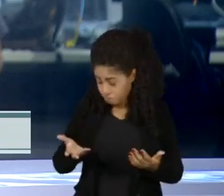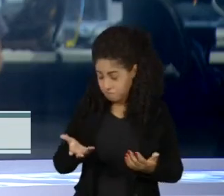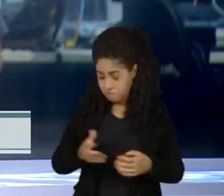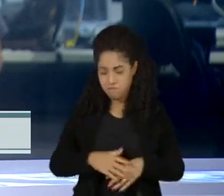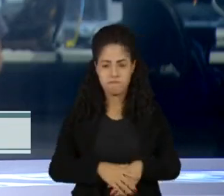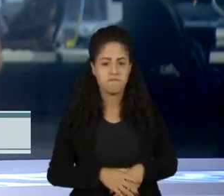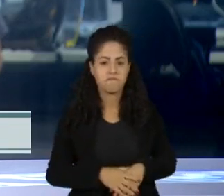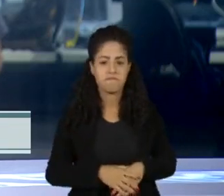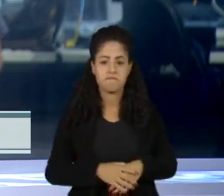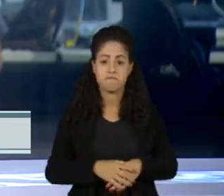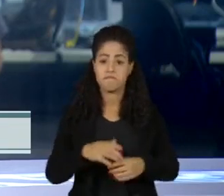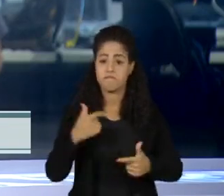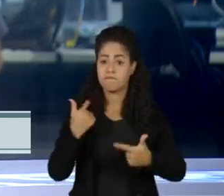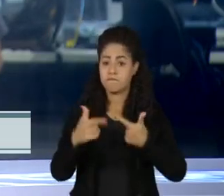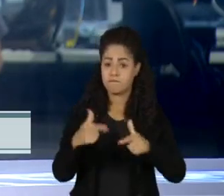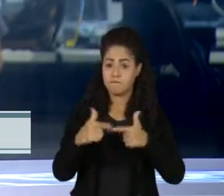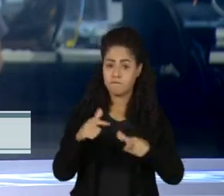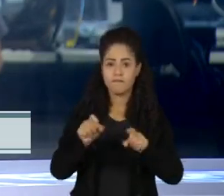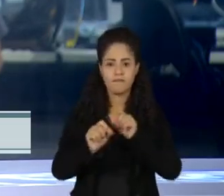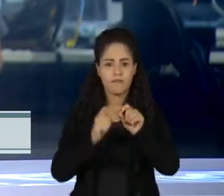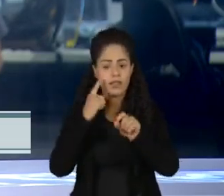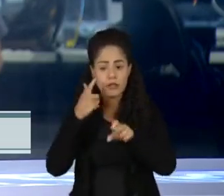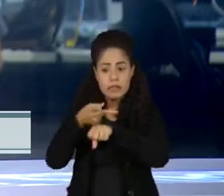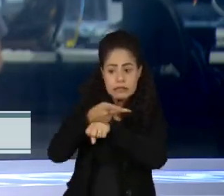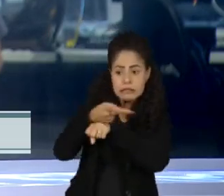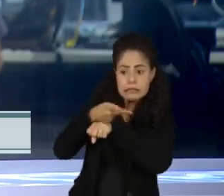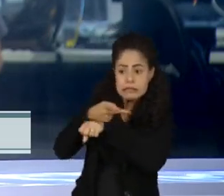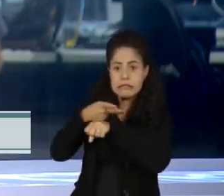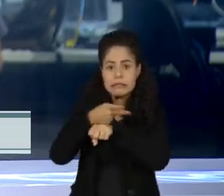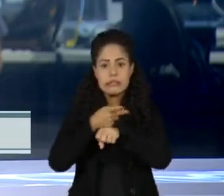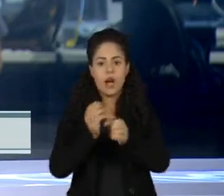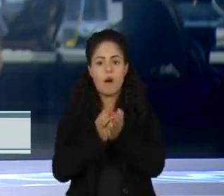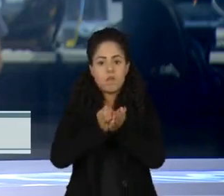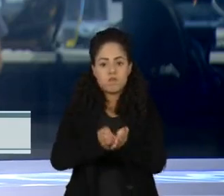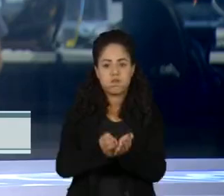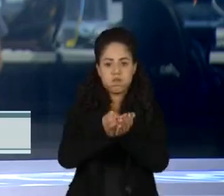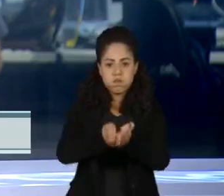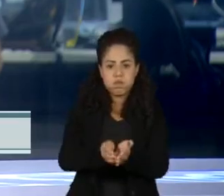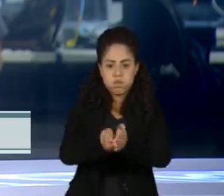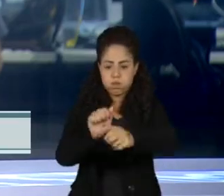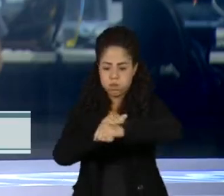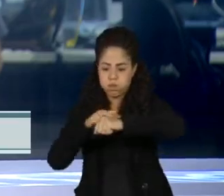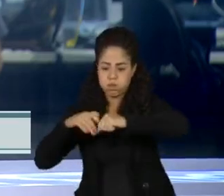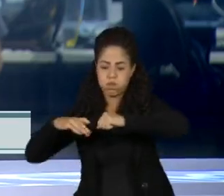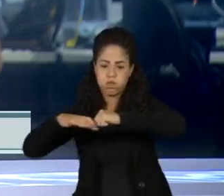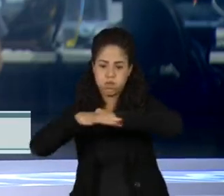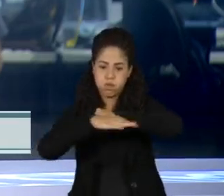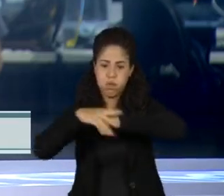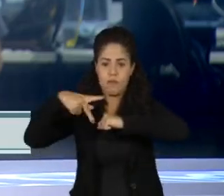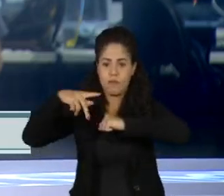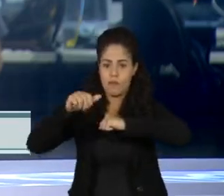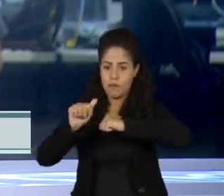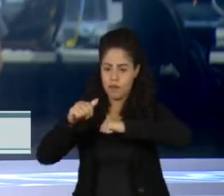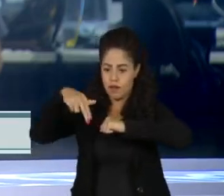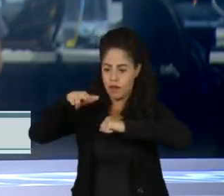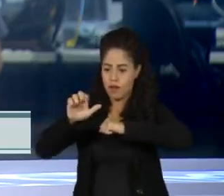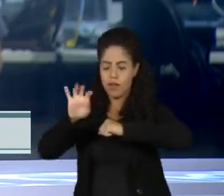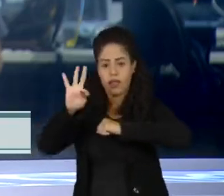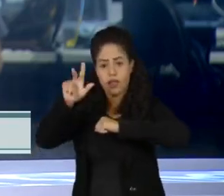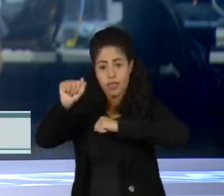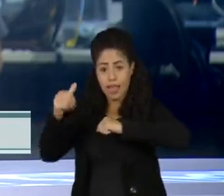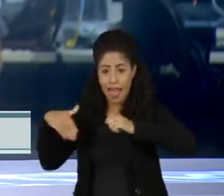Trabalhos de rescaldo do naufrágio de uma embarcação no Rio de Janeiro entraram hoje no segundo dia. Até o momento,